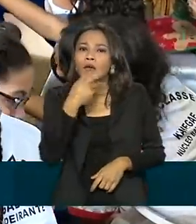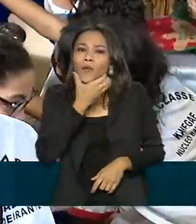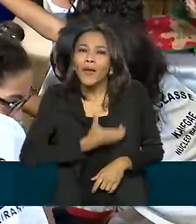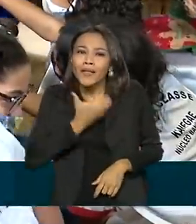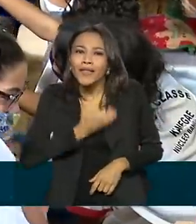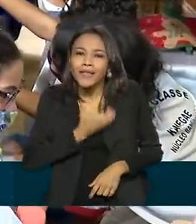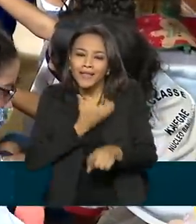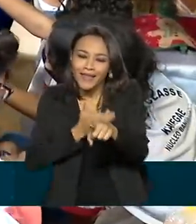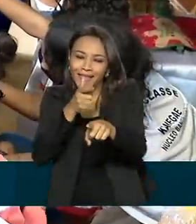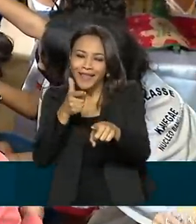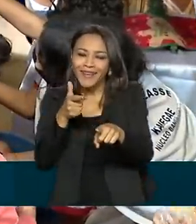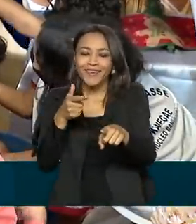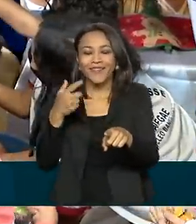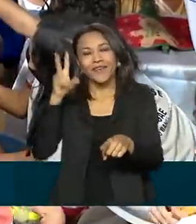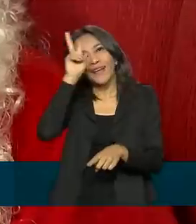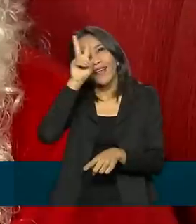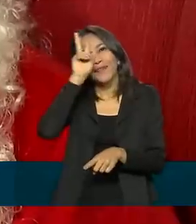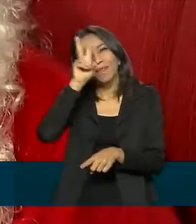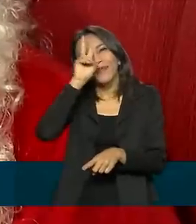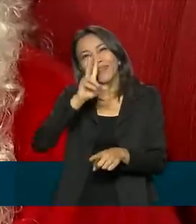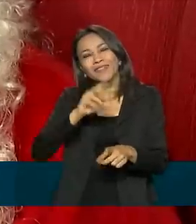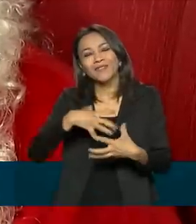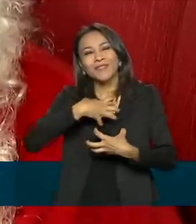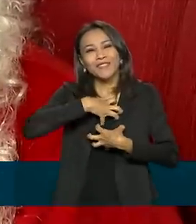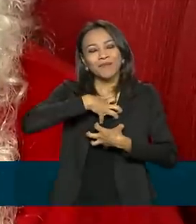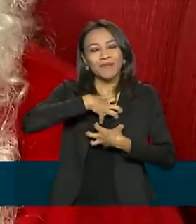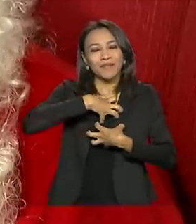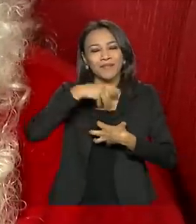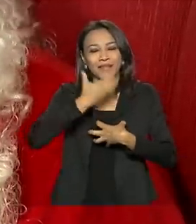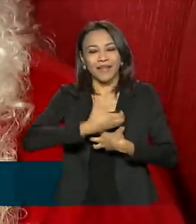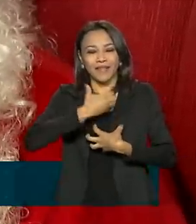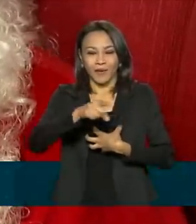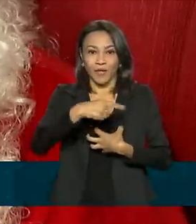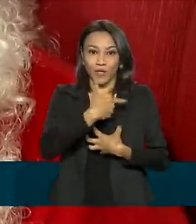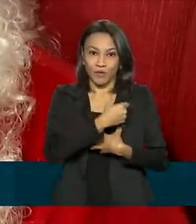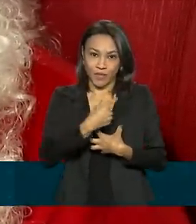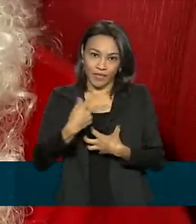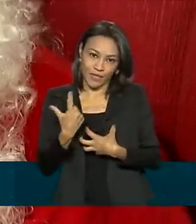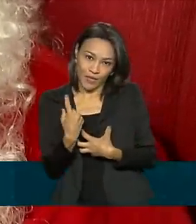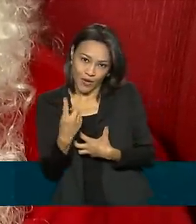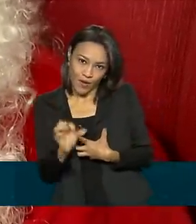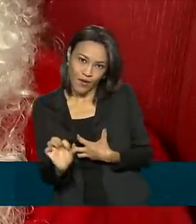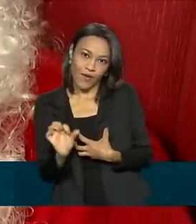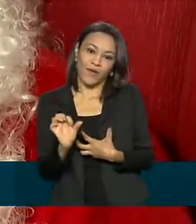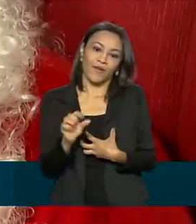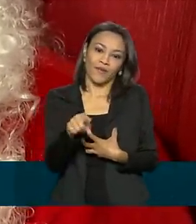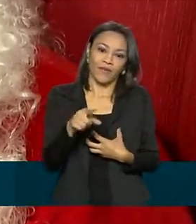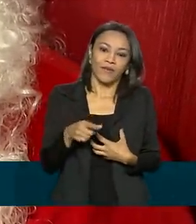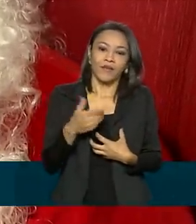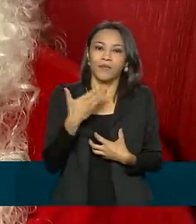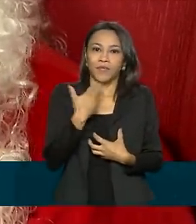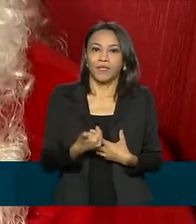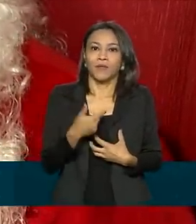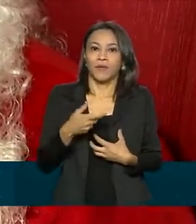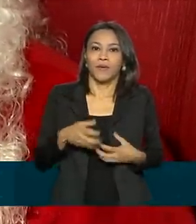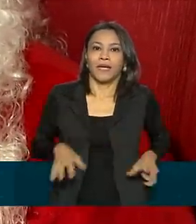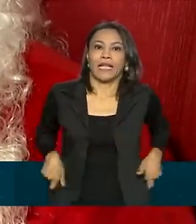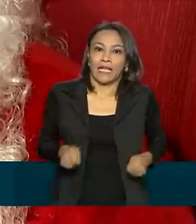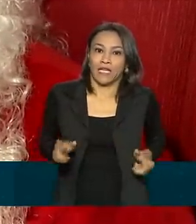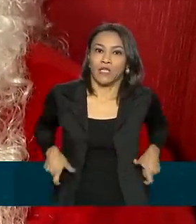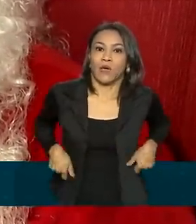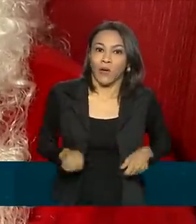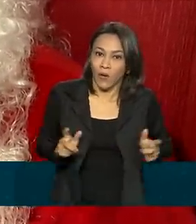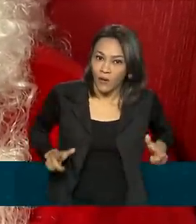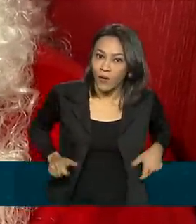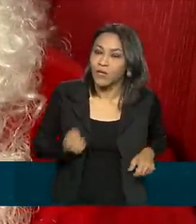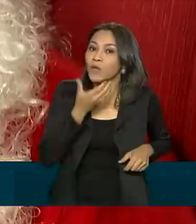lembranças do espírito natalino. Em 2019, teve uma entrega especial de uma cadeira de rodas com um